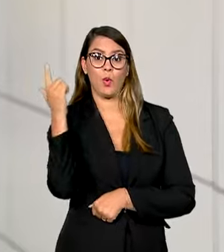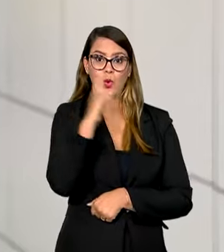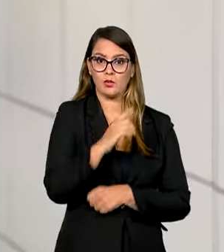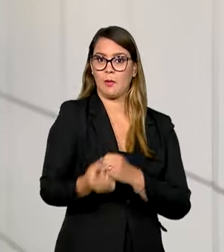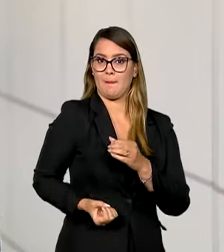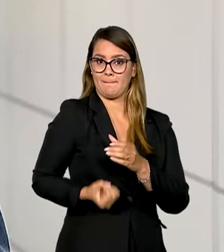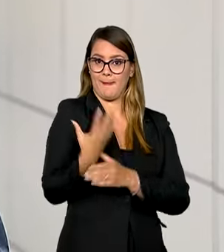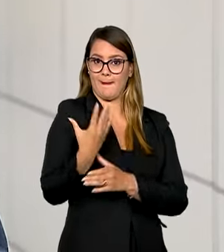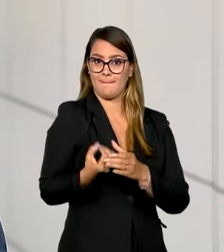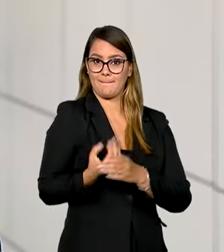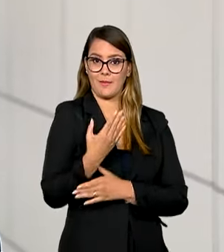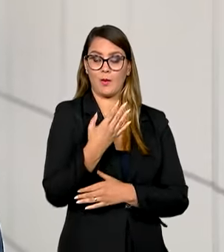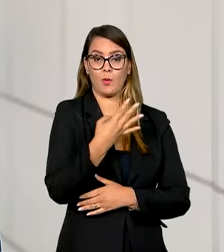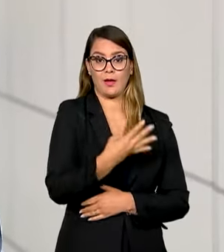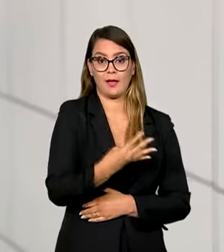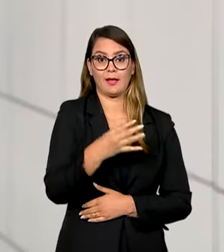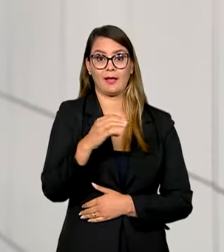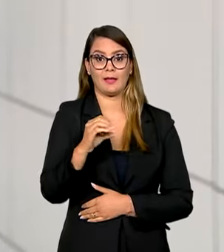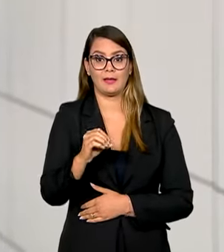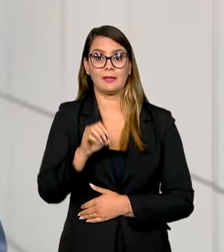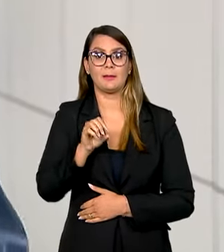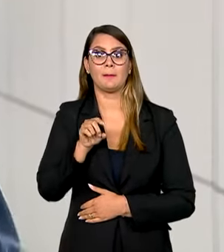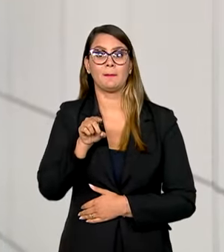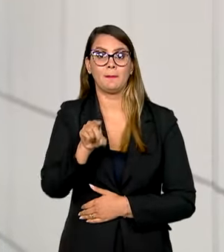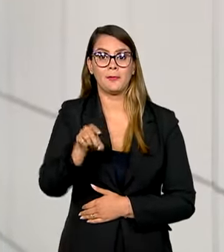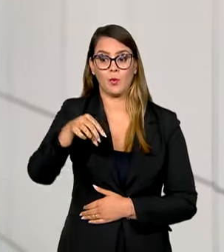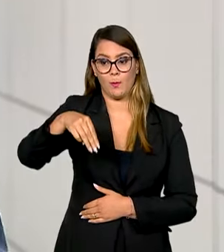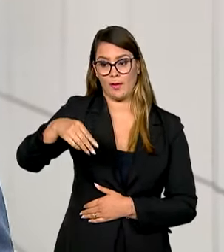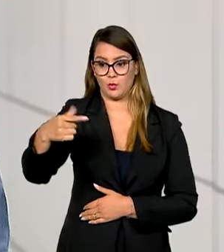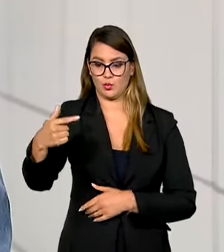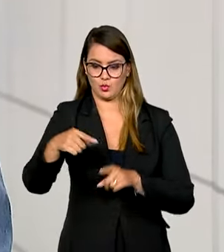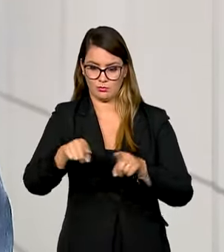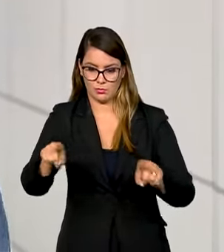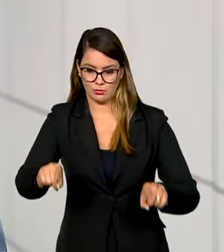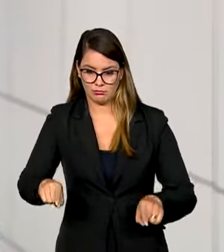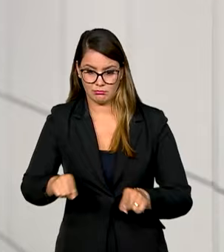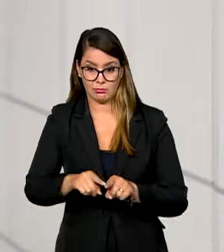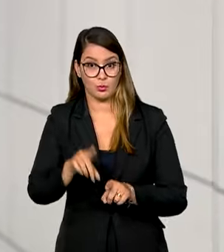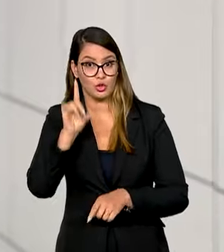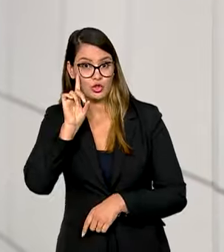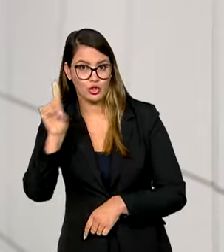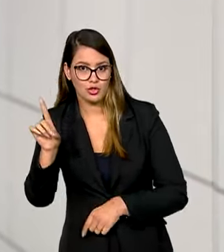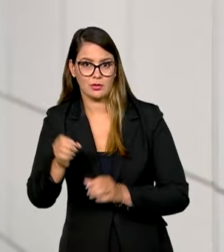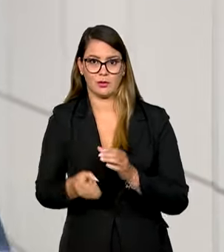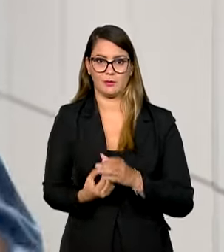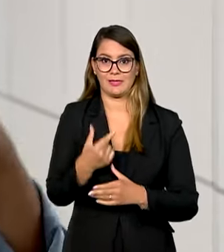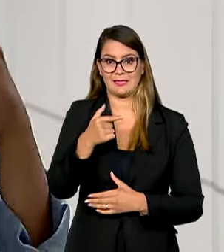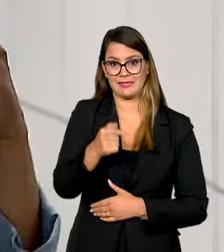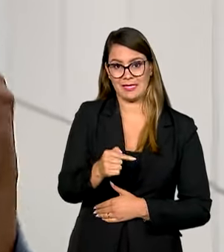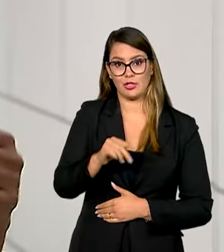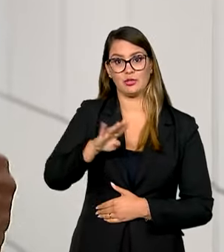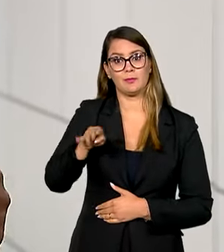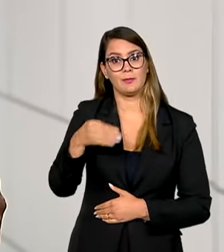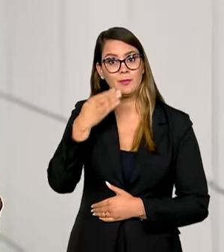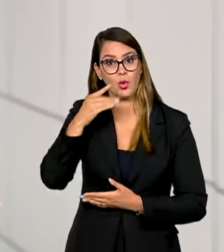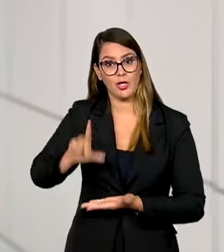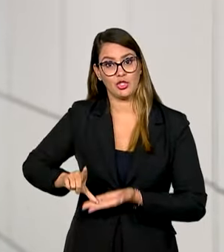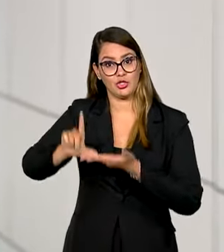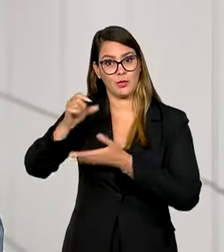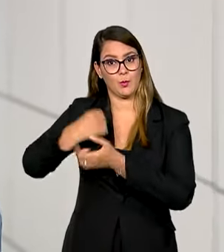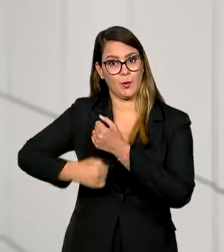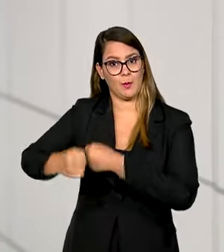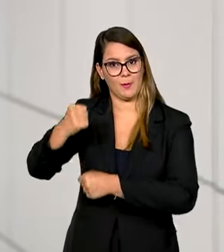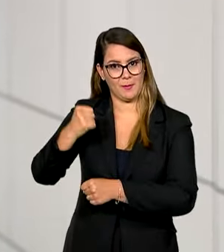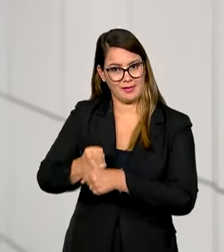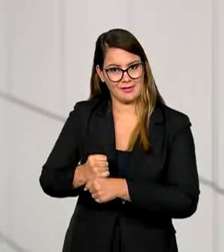produtiva de 40 mil metros cúbicos dia, uma produção de 7 bilhões de litros só no ano passado